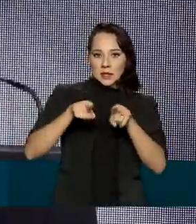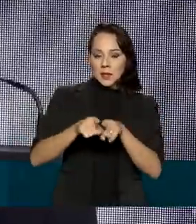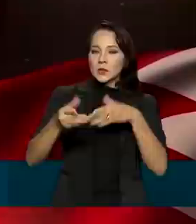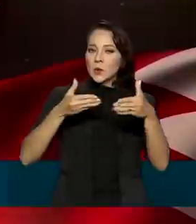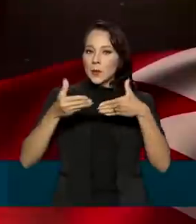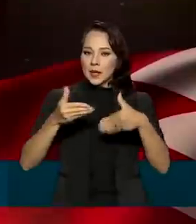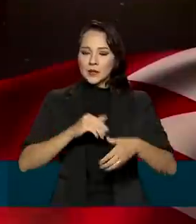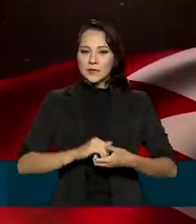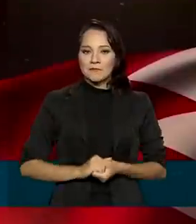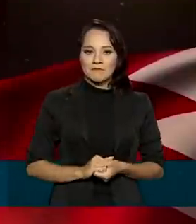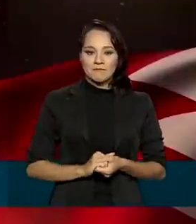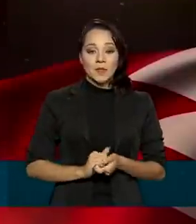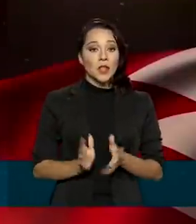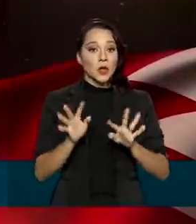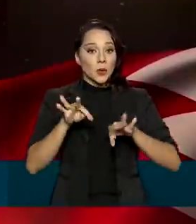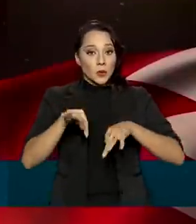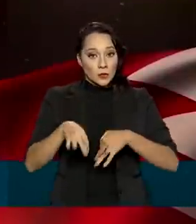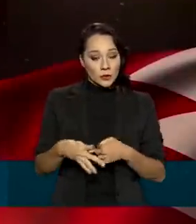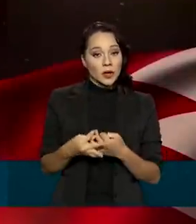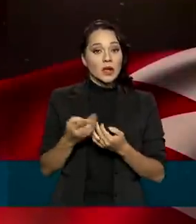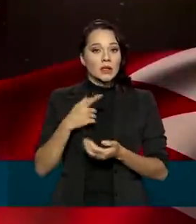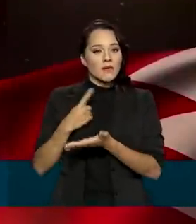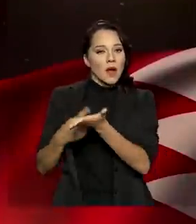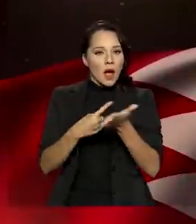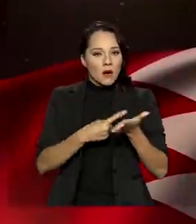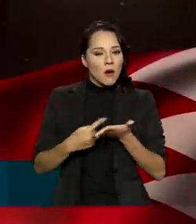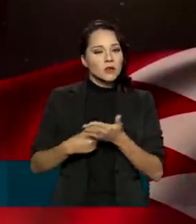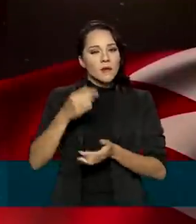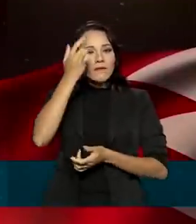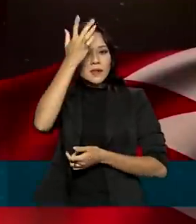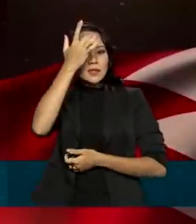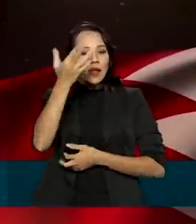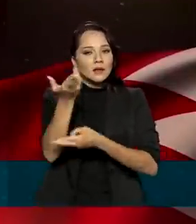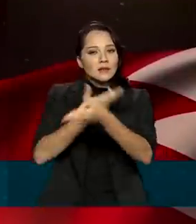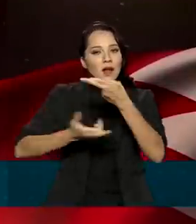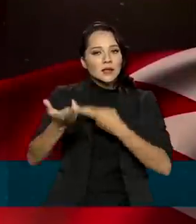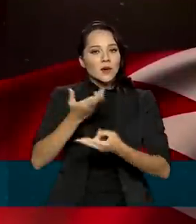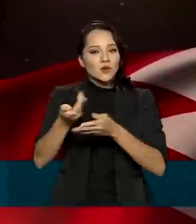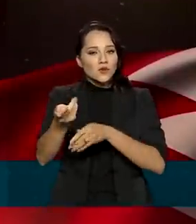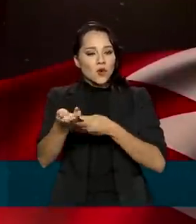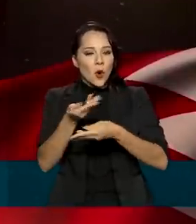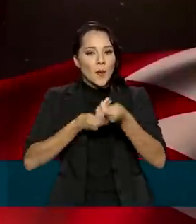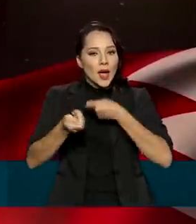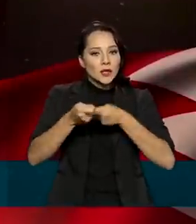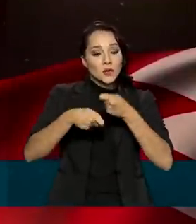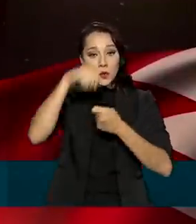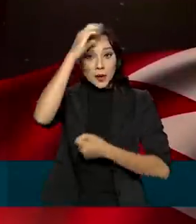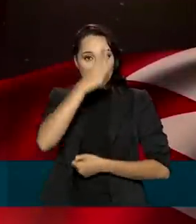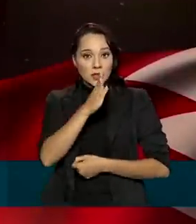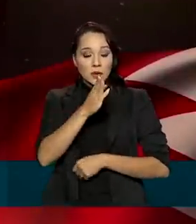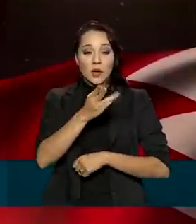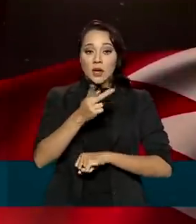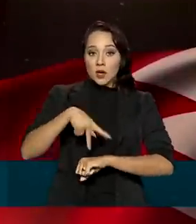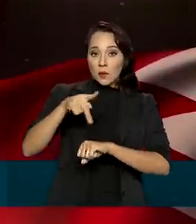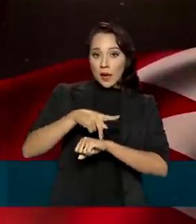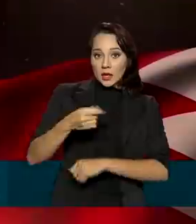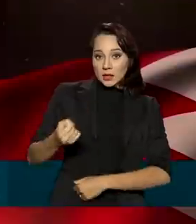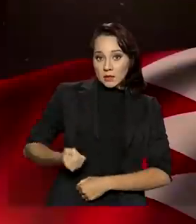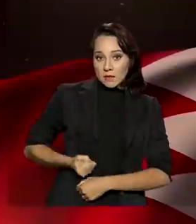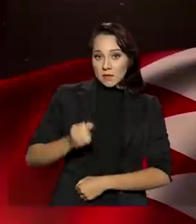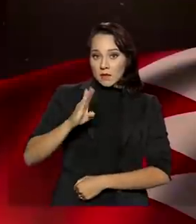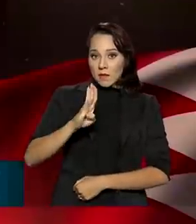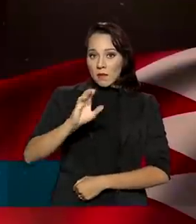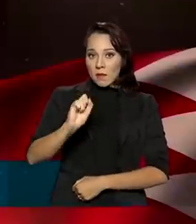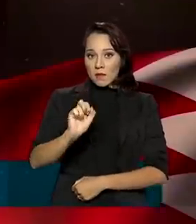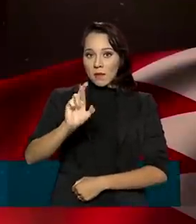comerciais. No fim do encontro, foram firmados acordos para facilitar as relações comerciais entre o Brasil e o Bahrein. Atualmente, no Oriente Médio,